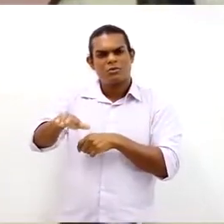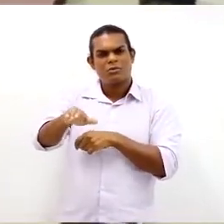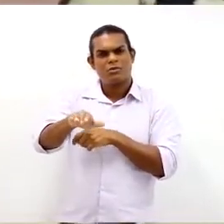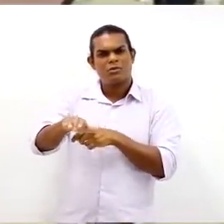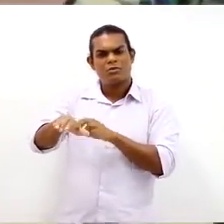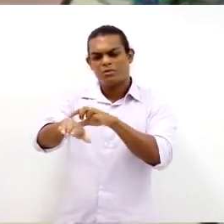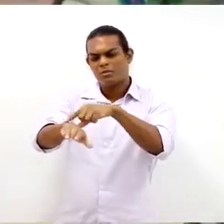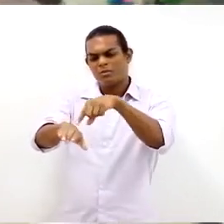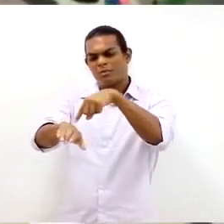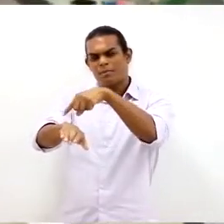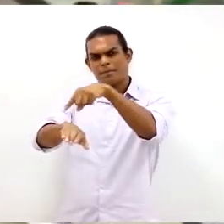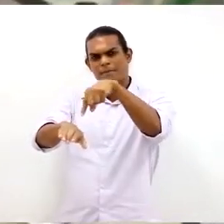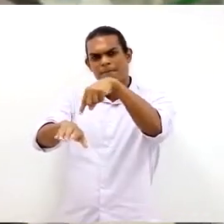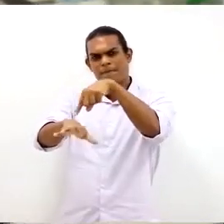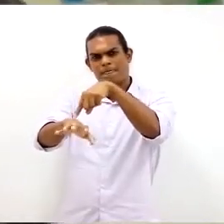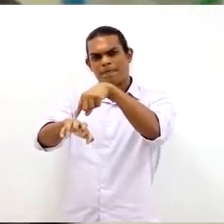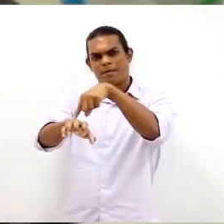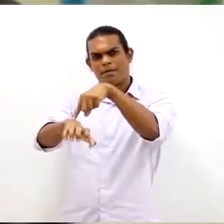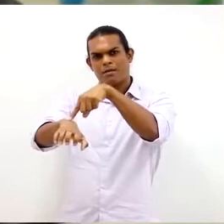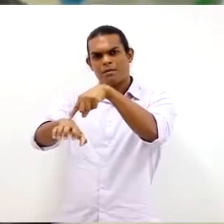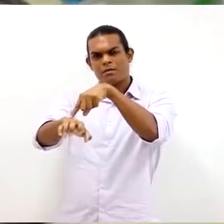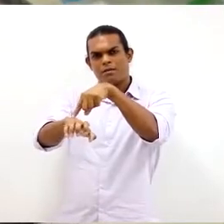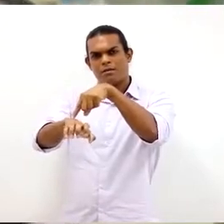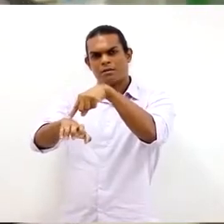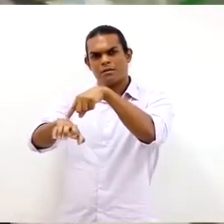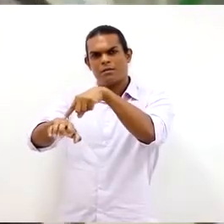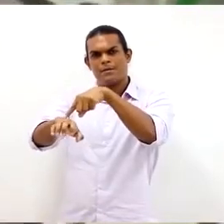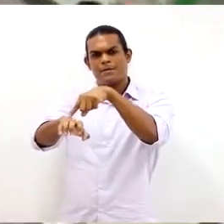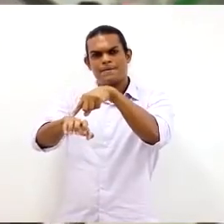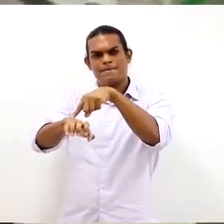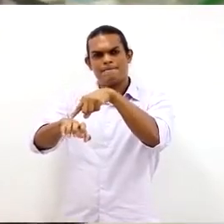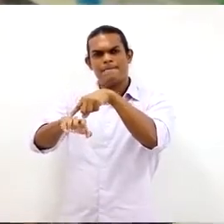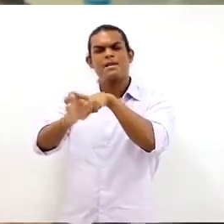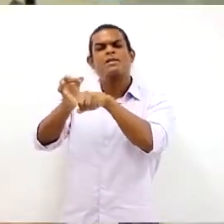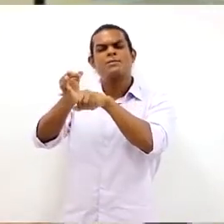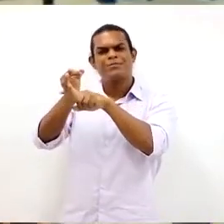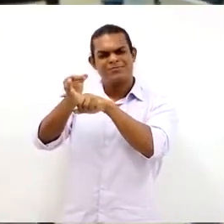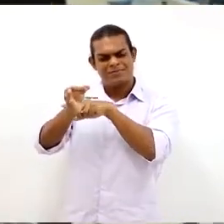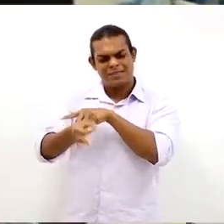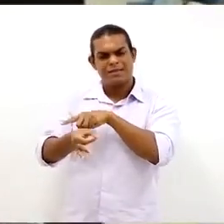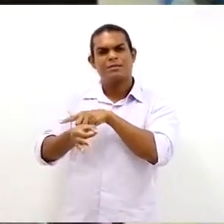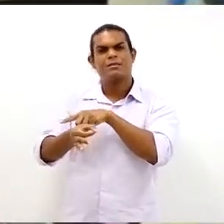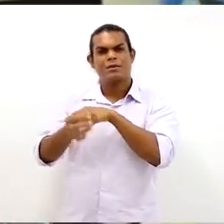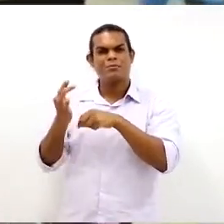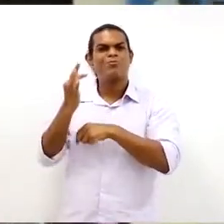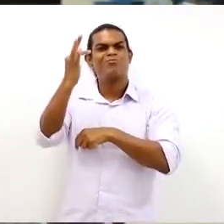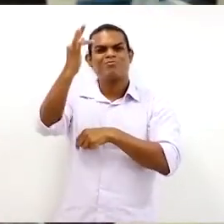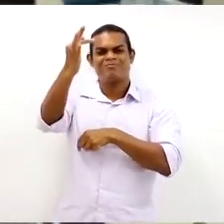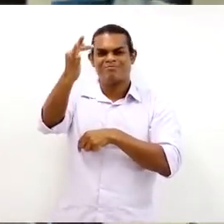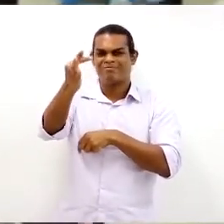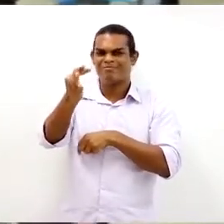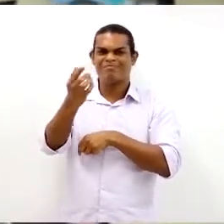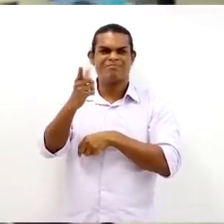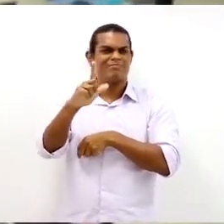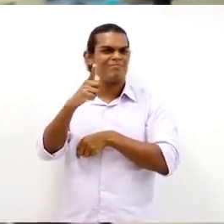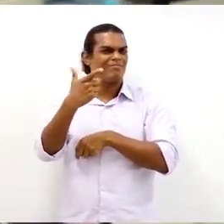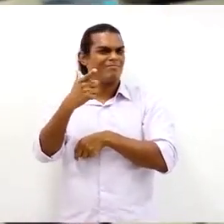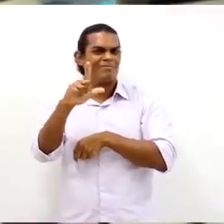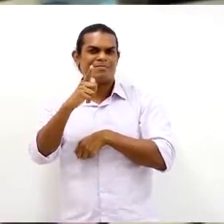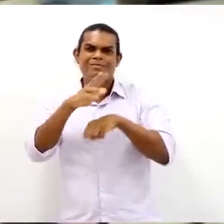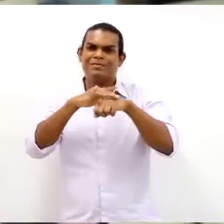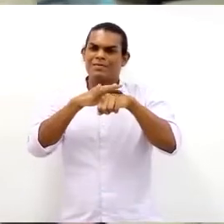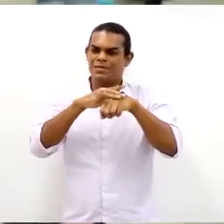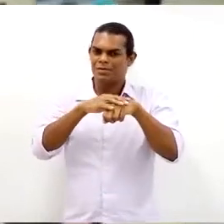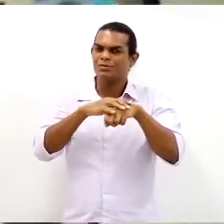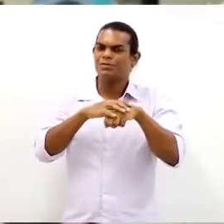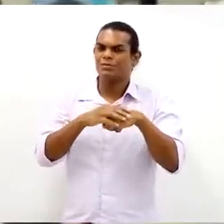ergométicamente bem distribuída. A tendência é que ela não venha a ter nenhuma doença ocupacional do tipo Dorte, ou a chamada antiga